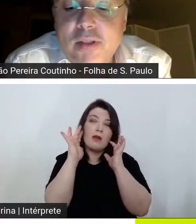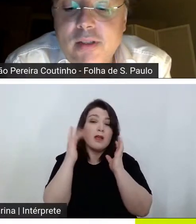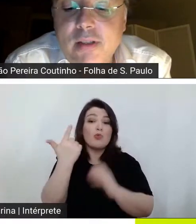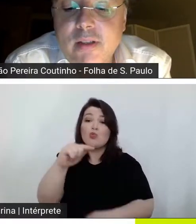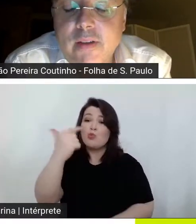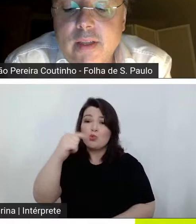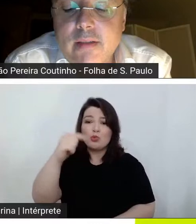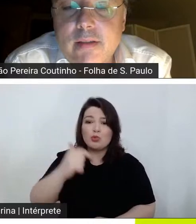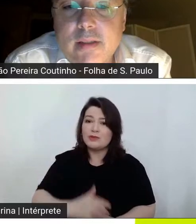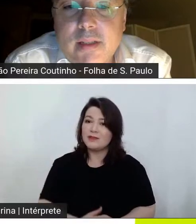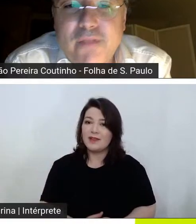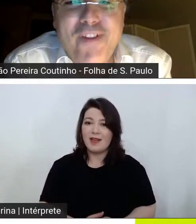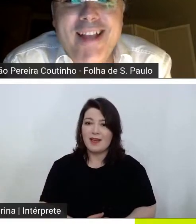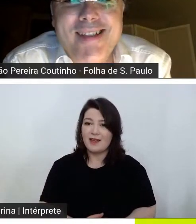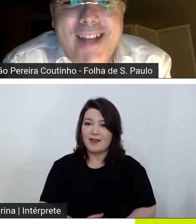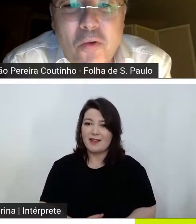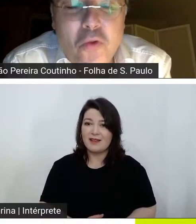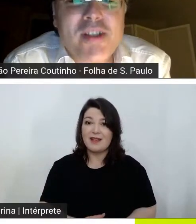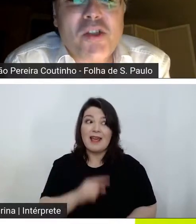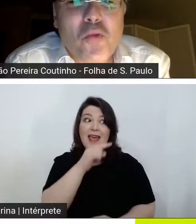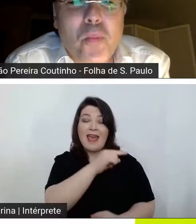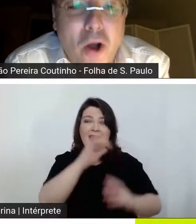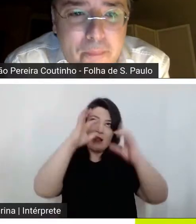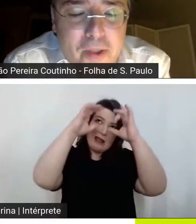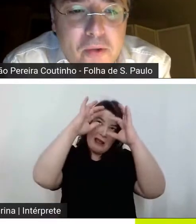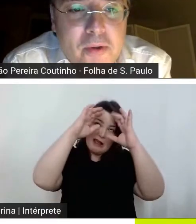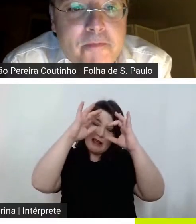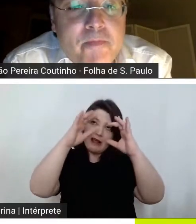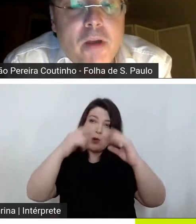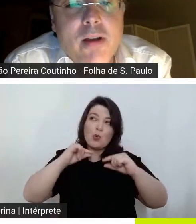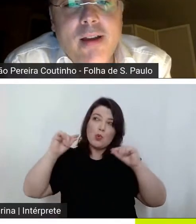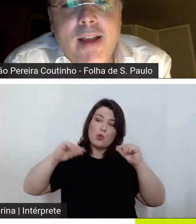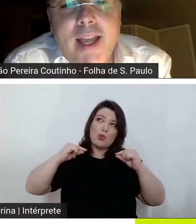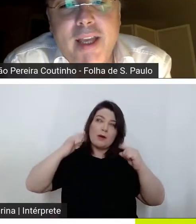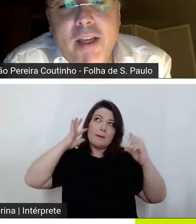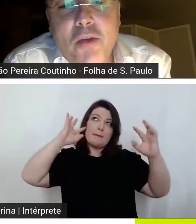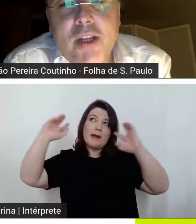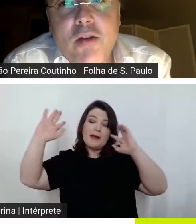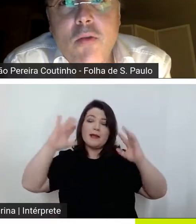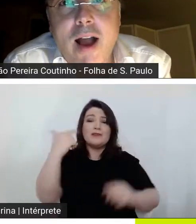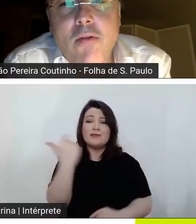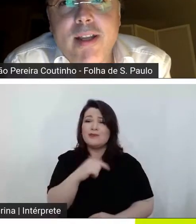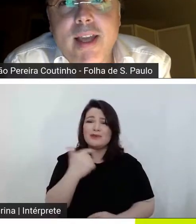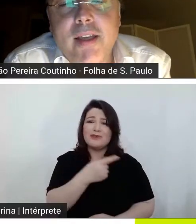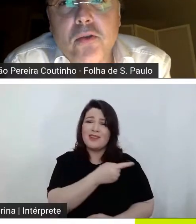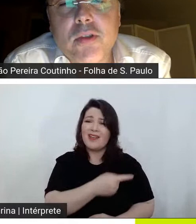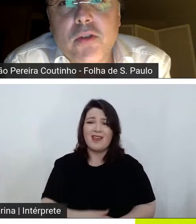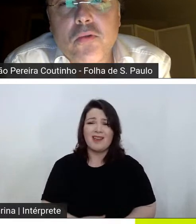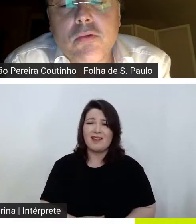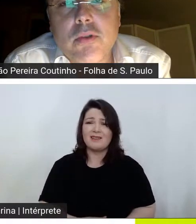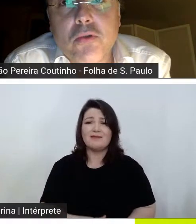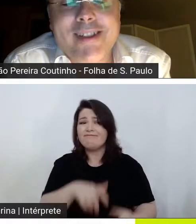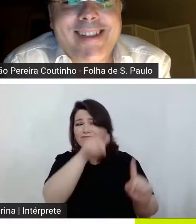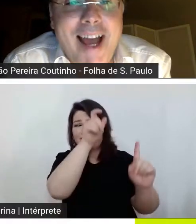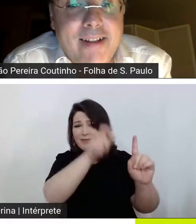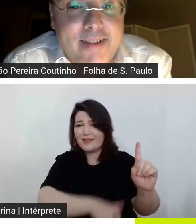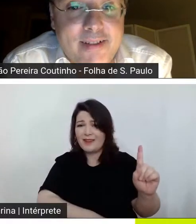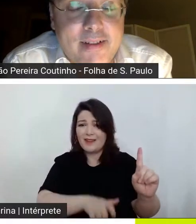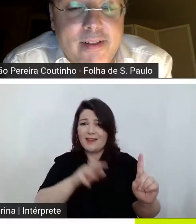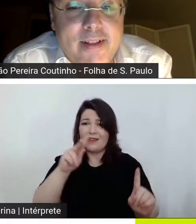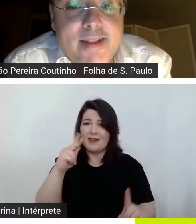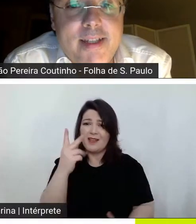momento de reflexão consigo próprio eu diria que o Howard é aquilo que o